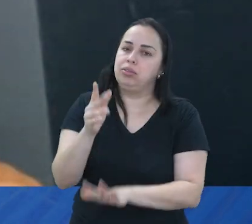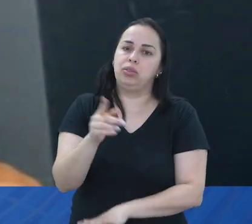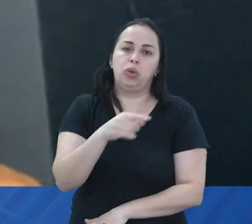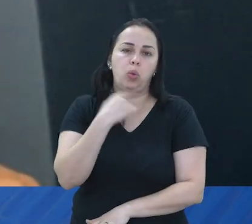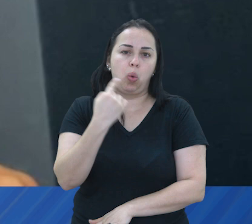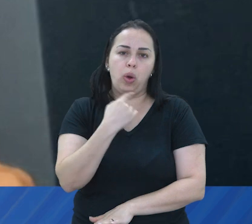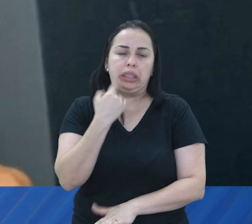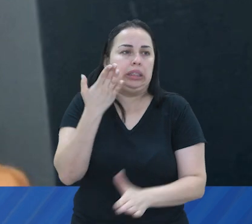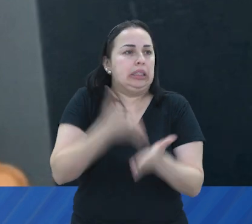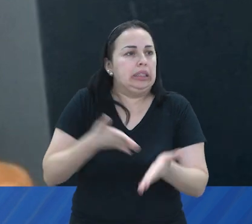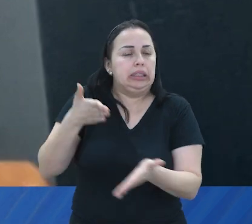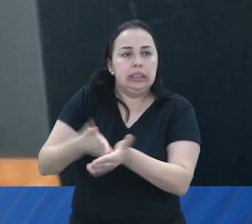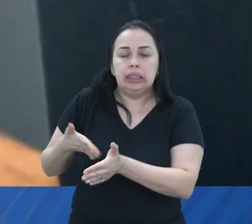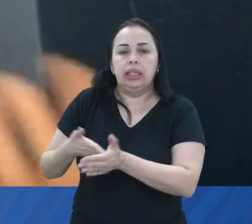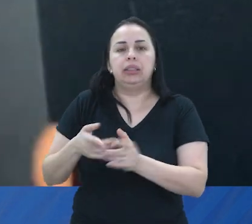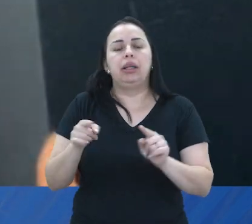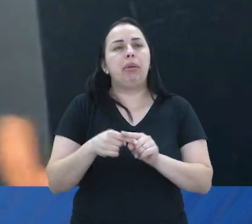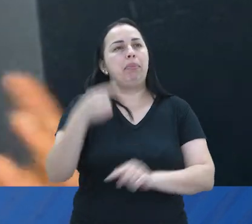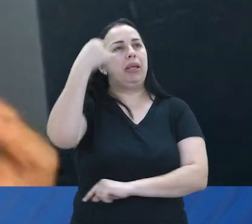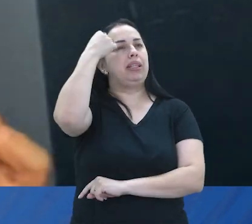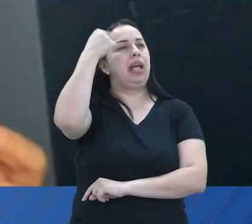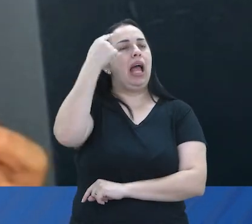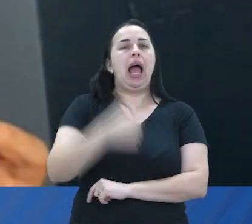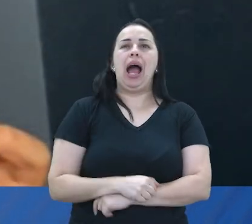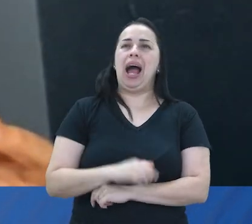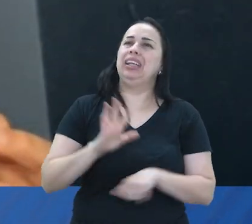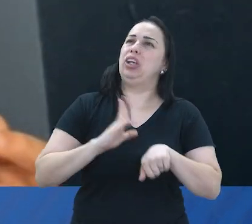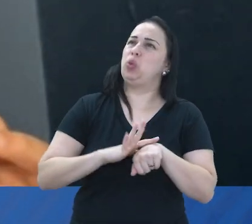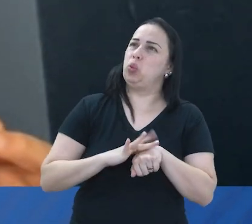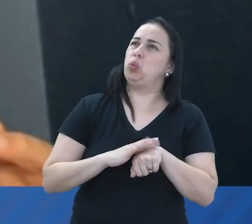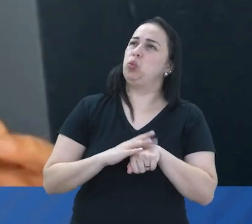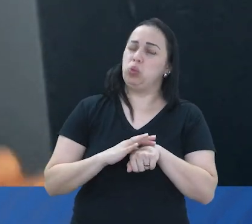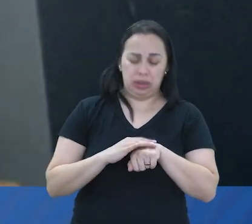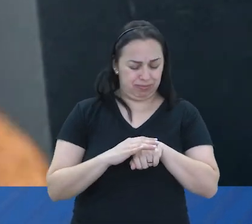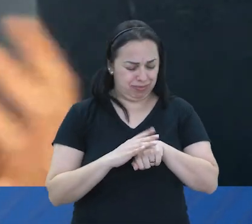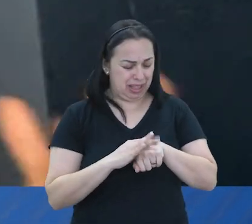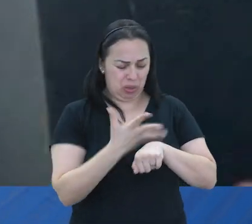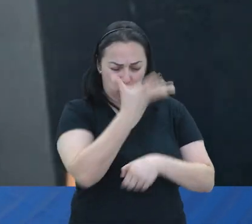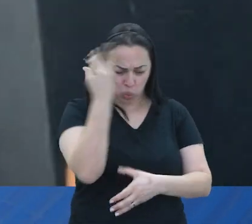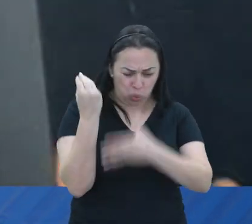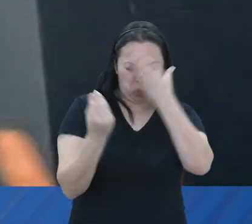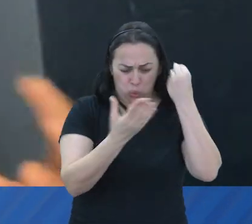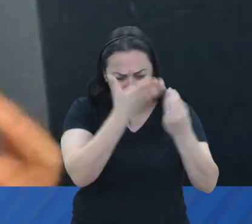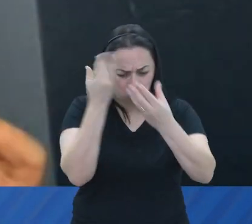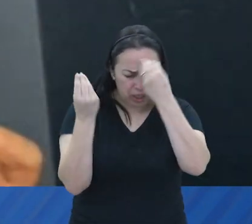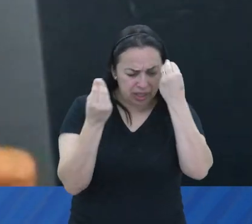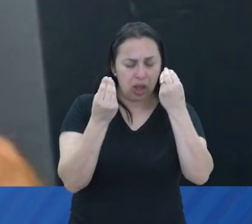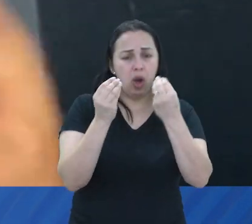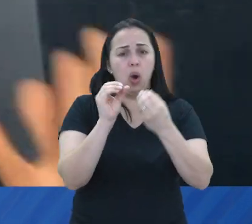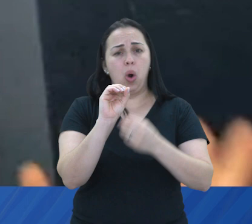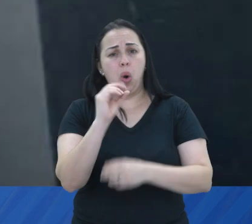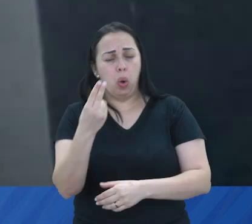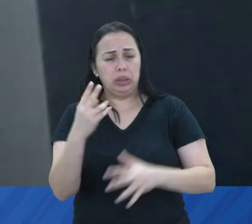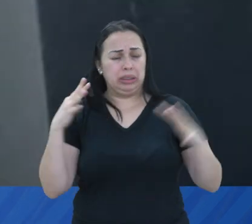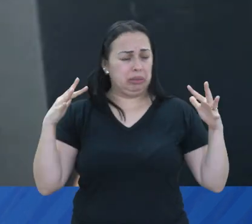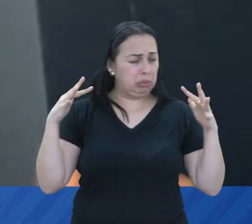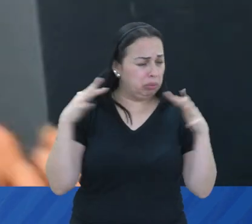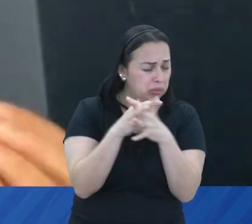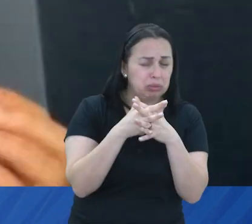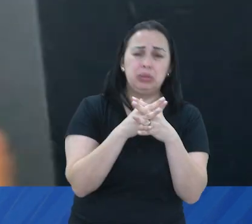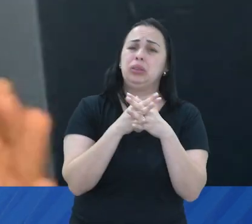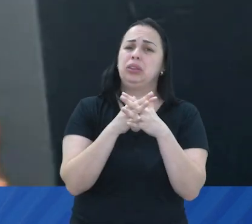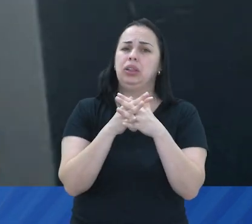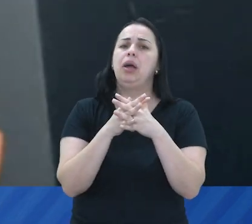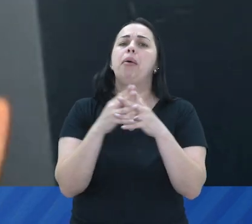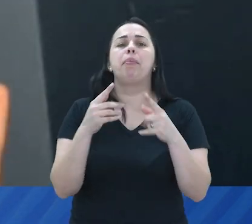pessoa começa a até pensar que tem algum Alzheimer ou que está muito confusa,